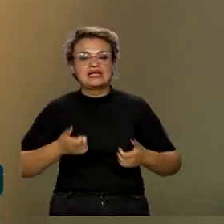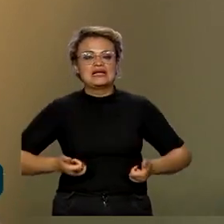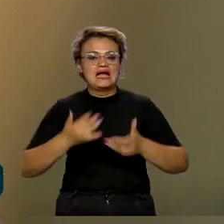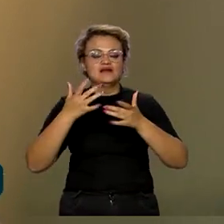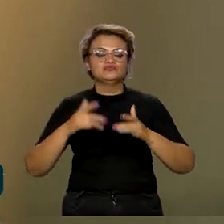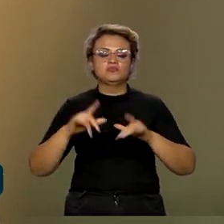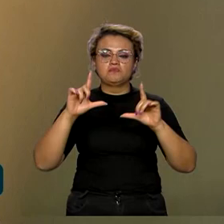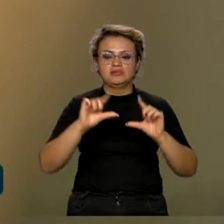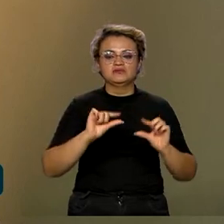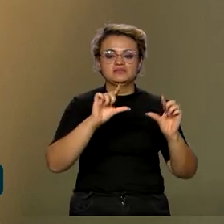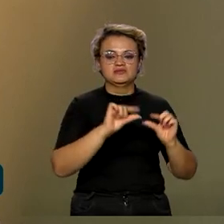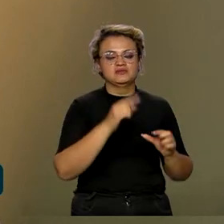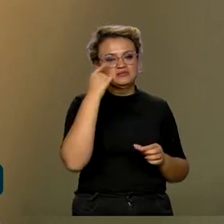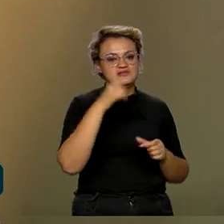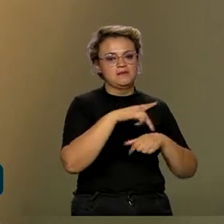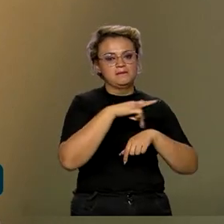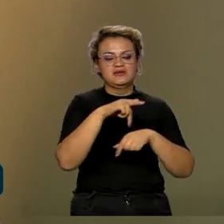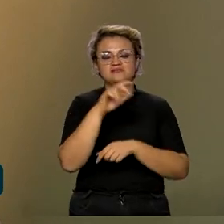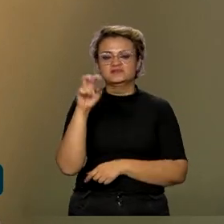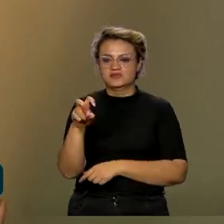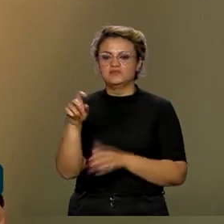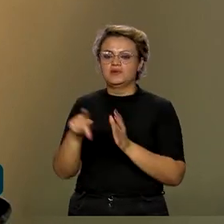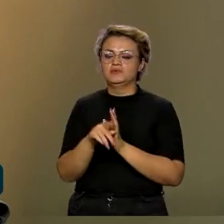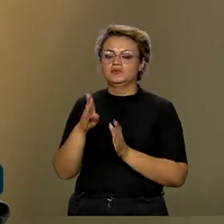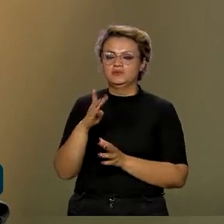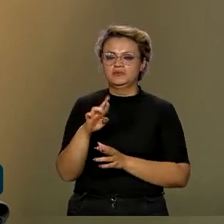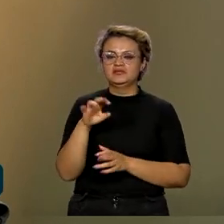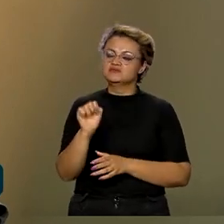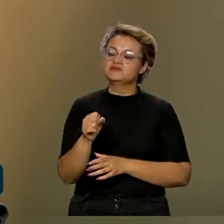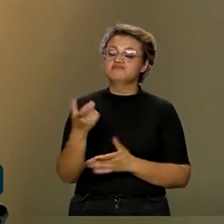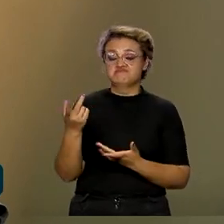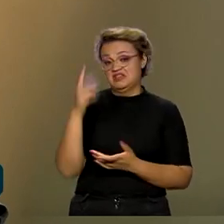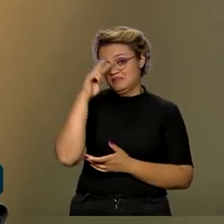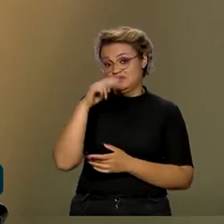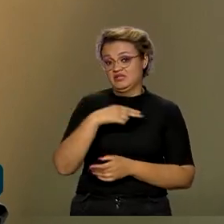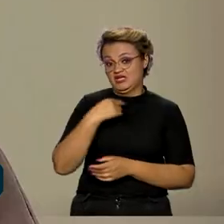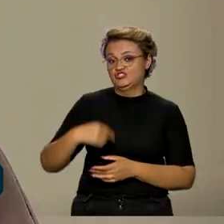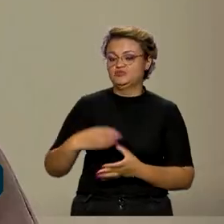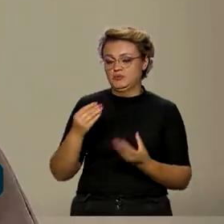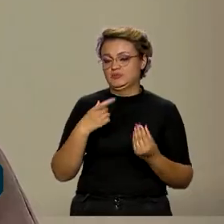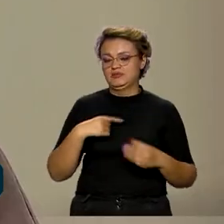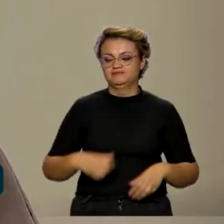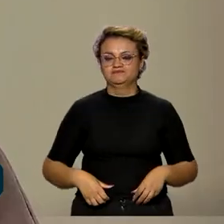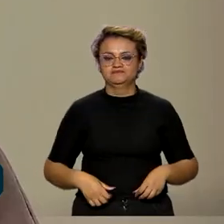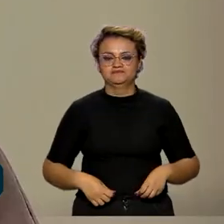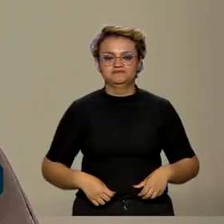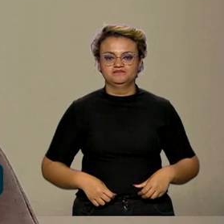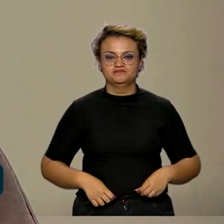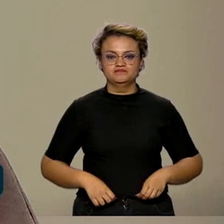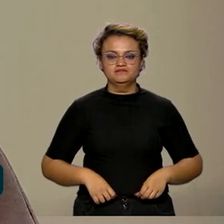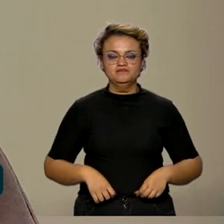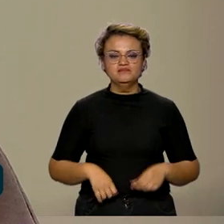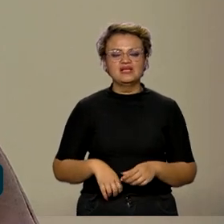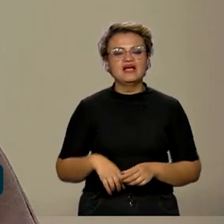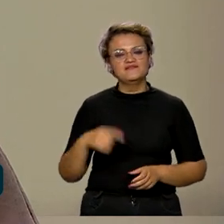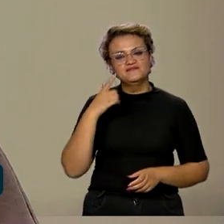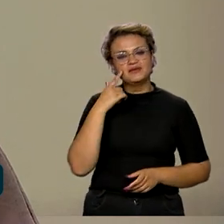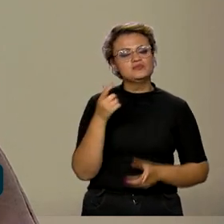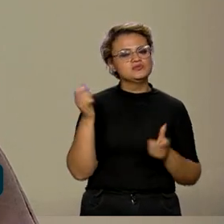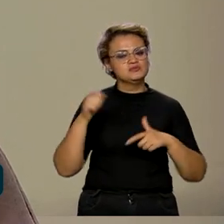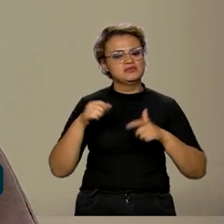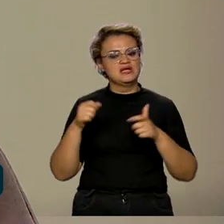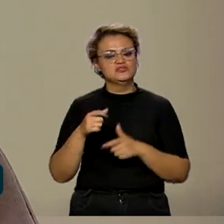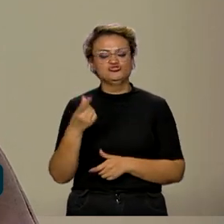para os cinco países dos BRICS, lembrando que a China é o maior exportador do mundo. É verdade. Agora, essa possibilidade de adoção de uma